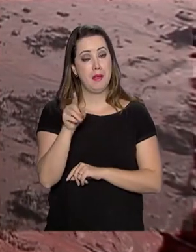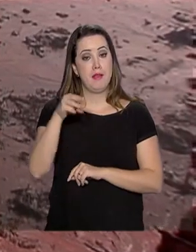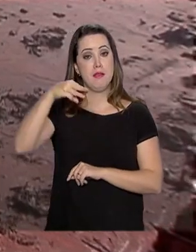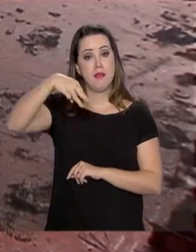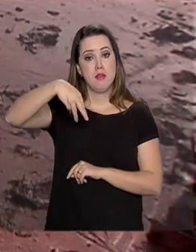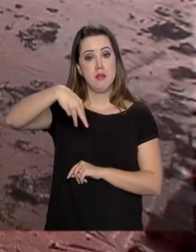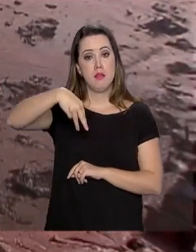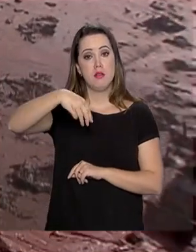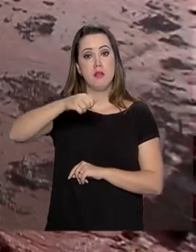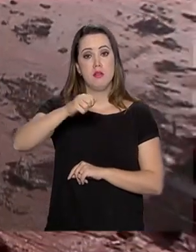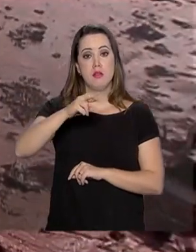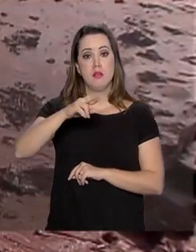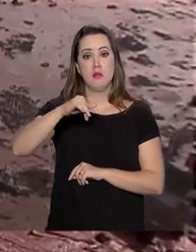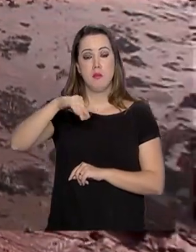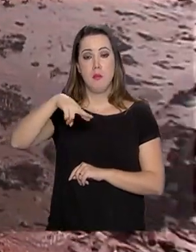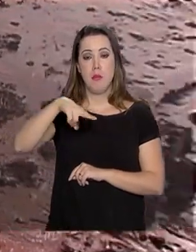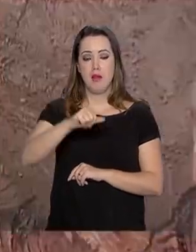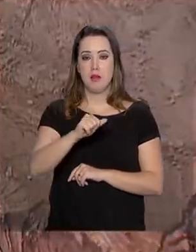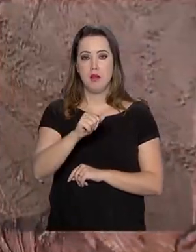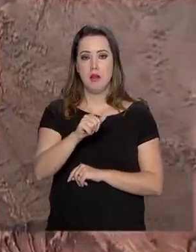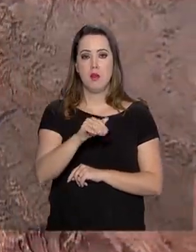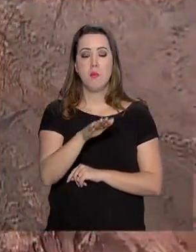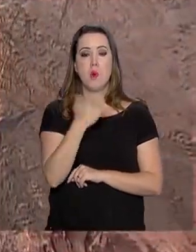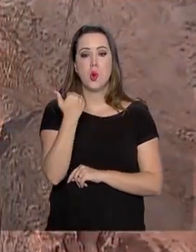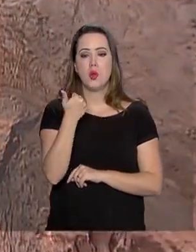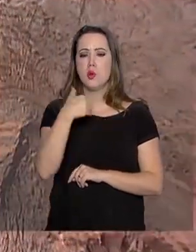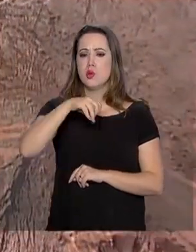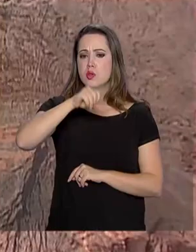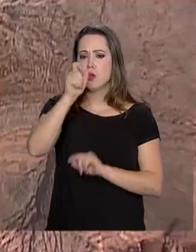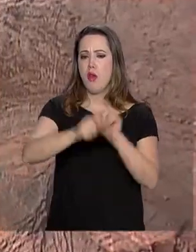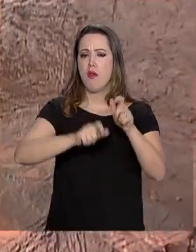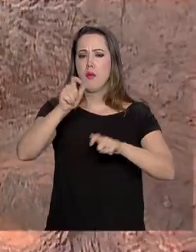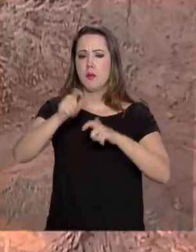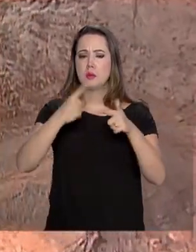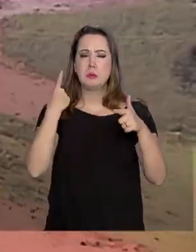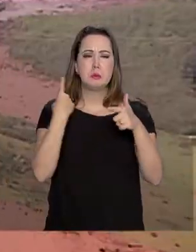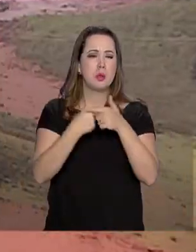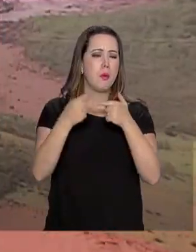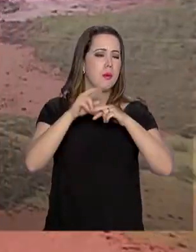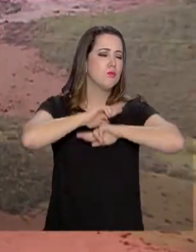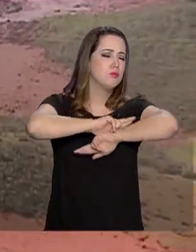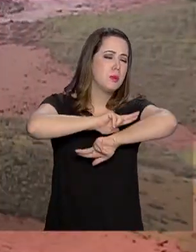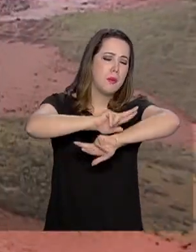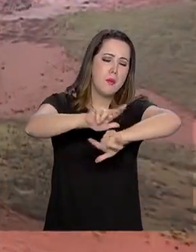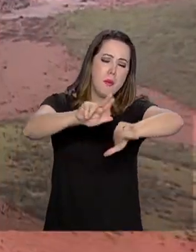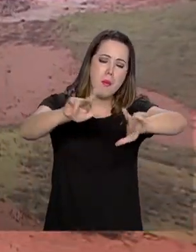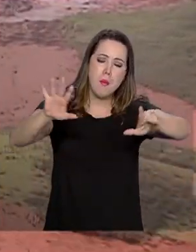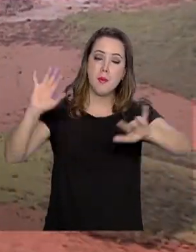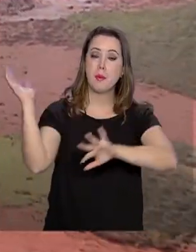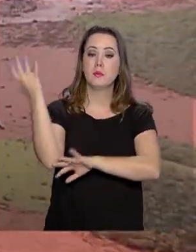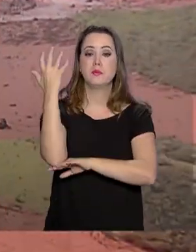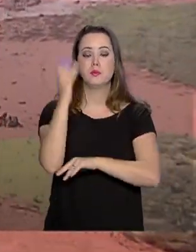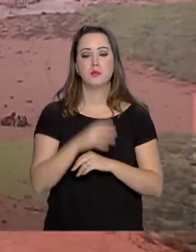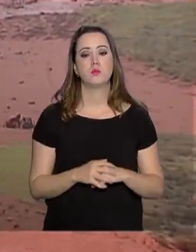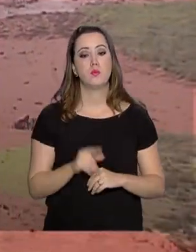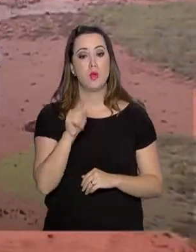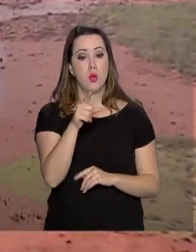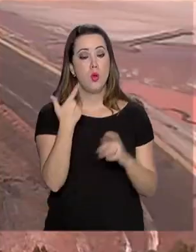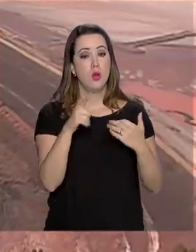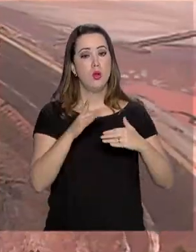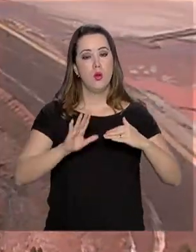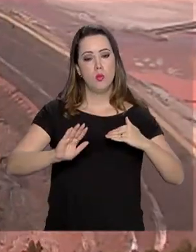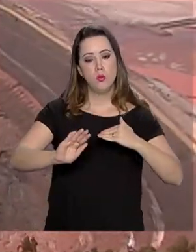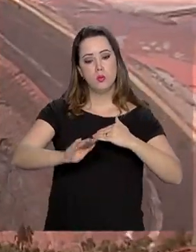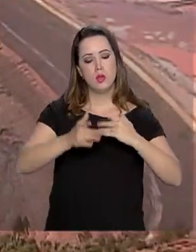que em 2015 deixou 19 mortos e inúmeros danos ambientais. A barragem de contenção de rejeitos